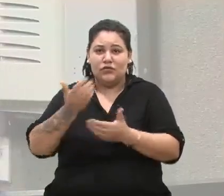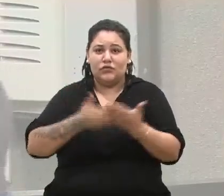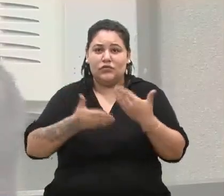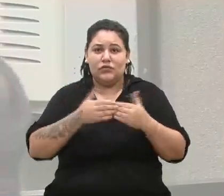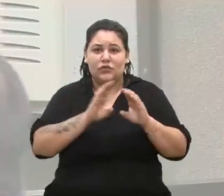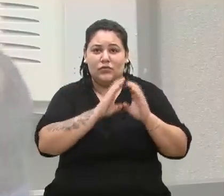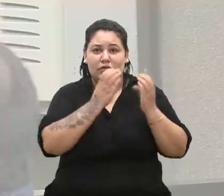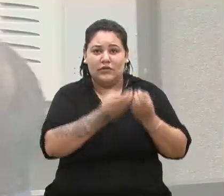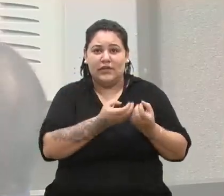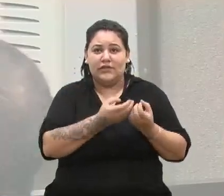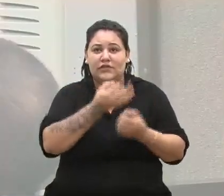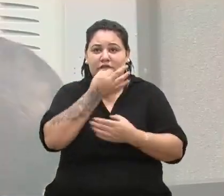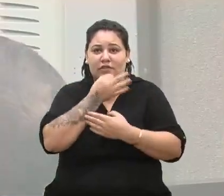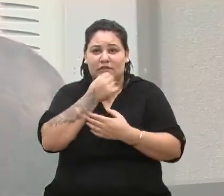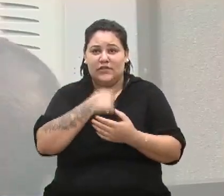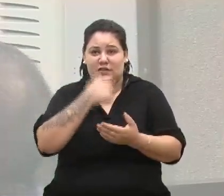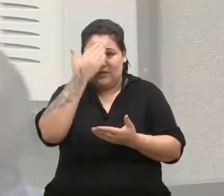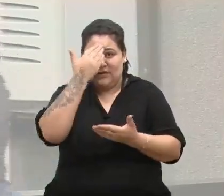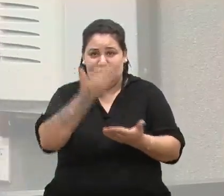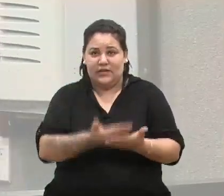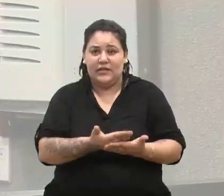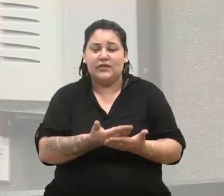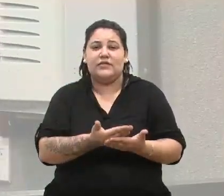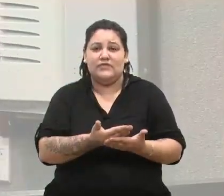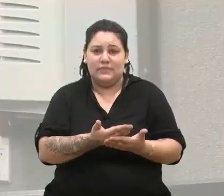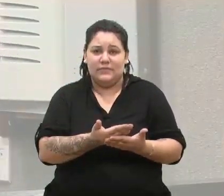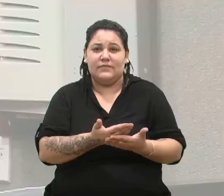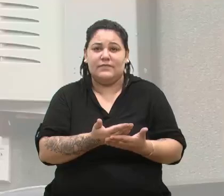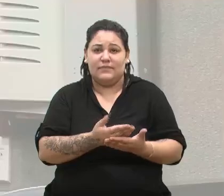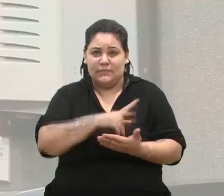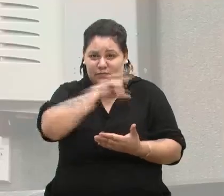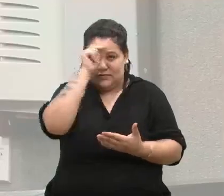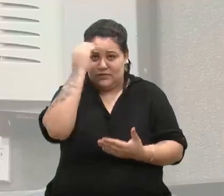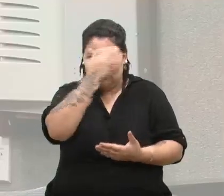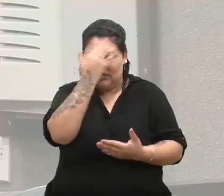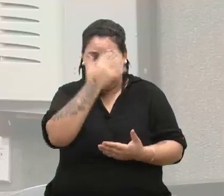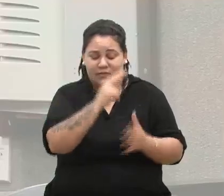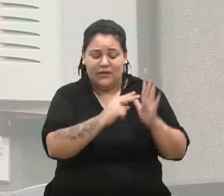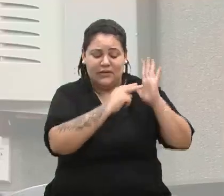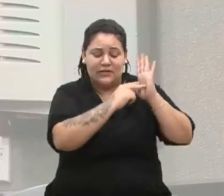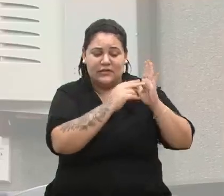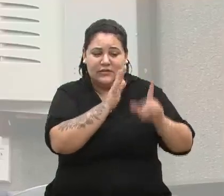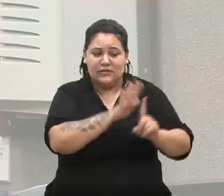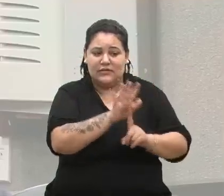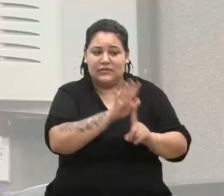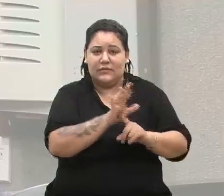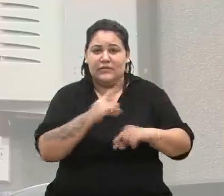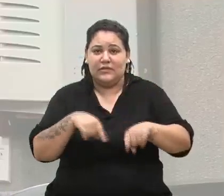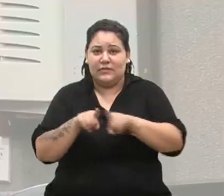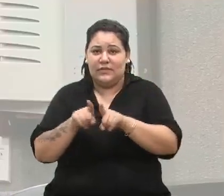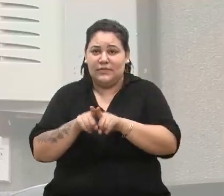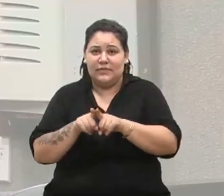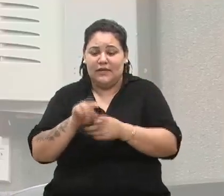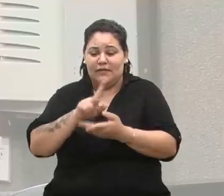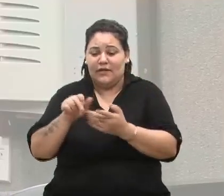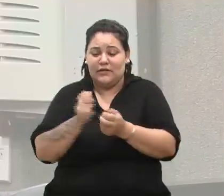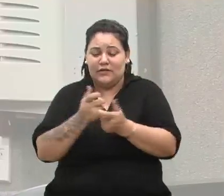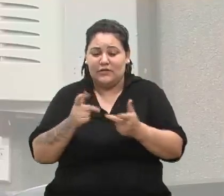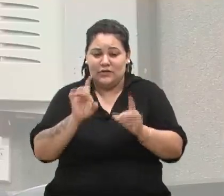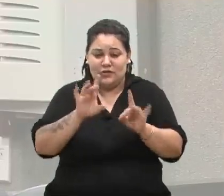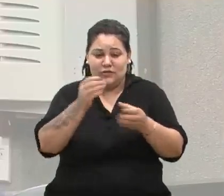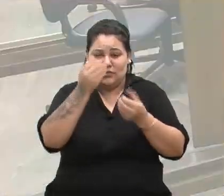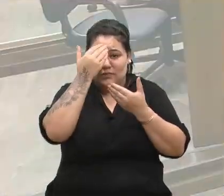Caxias do Sul e agradeço ao prefeito municipal por estar atento às demandas e nos atendendo dentro das possibilidades. Era isso. Muito obrigado.